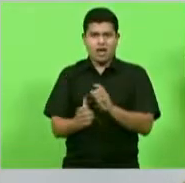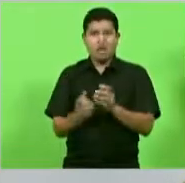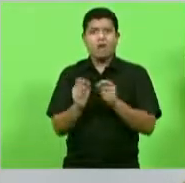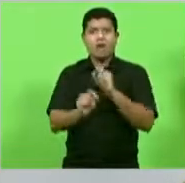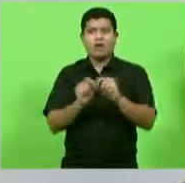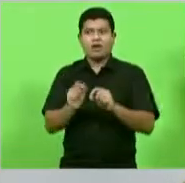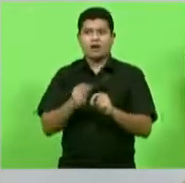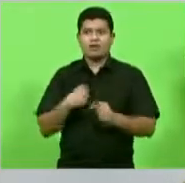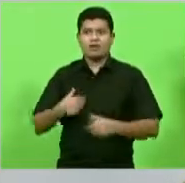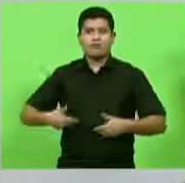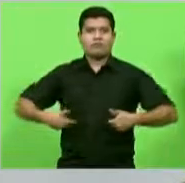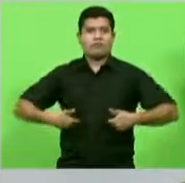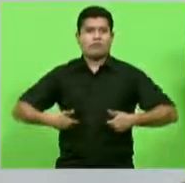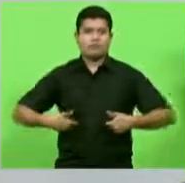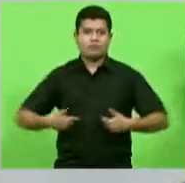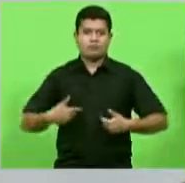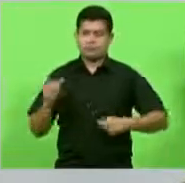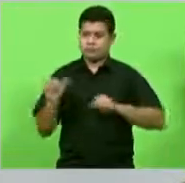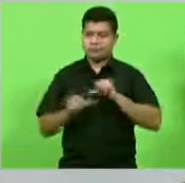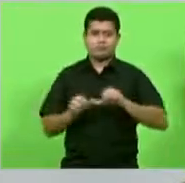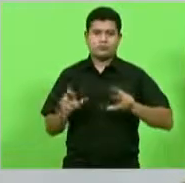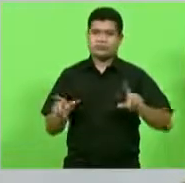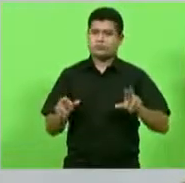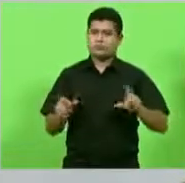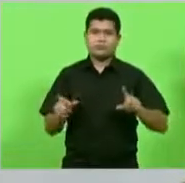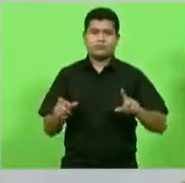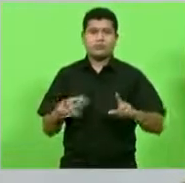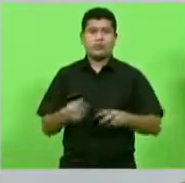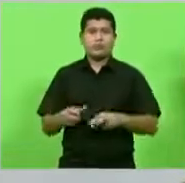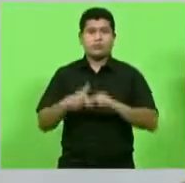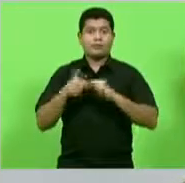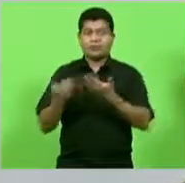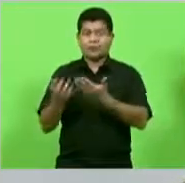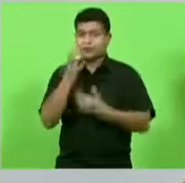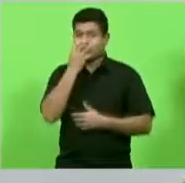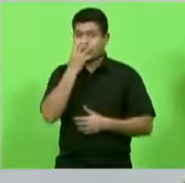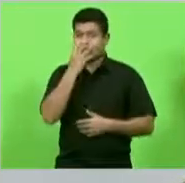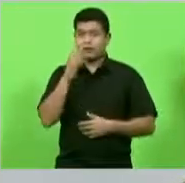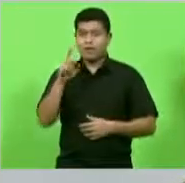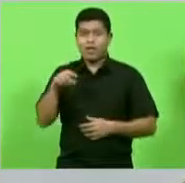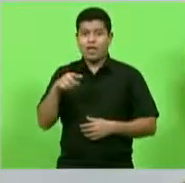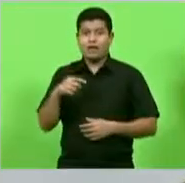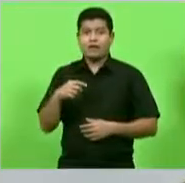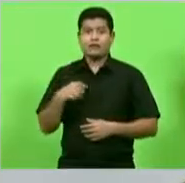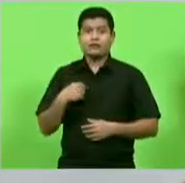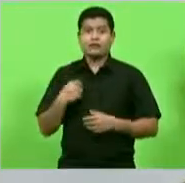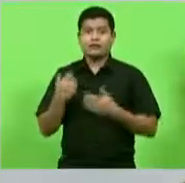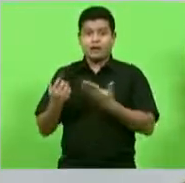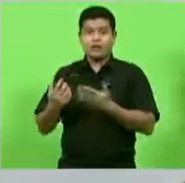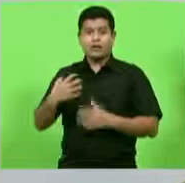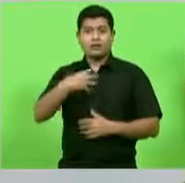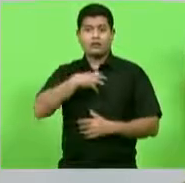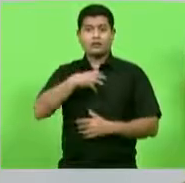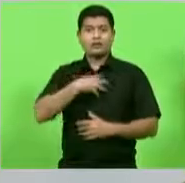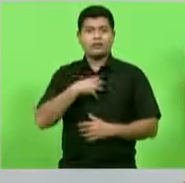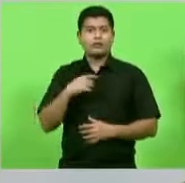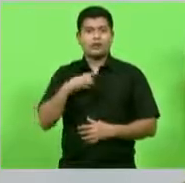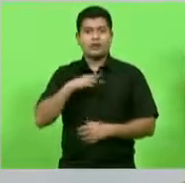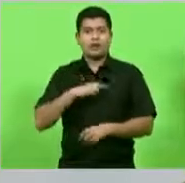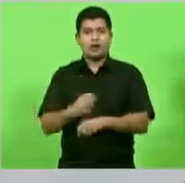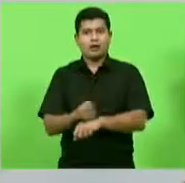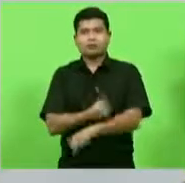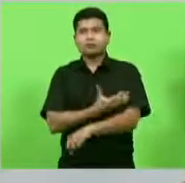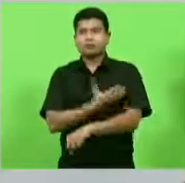então ele não tem sentimento emoção mas o mamífero tem por isso o cachorro ele é senciente ele sente ele tem emoção